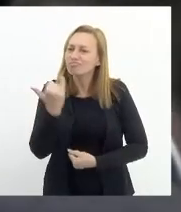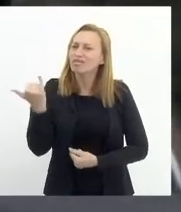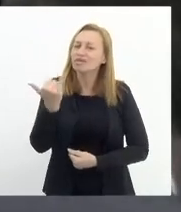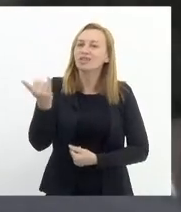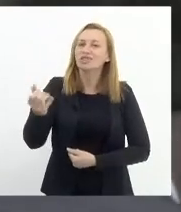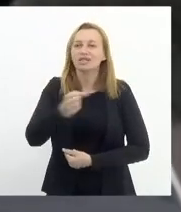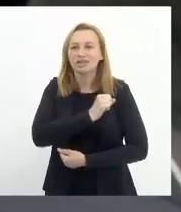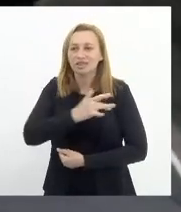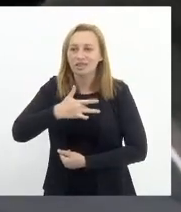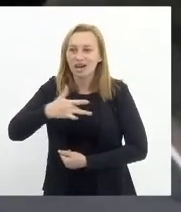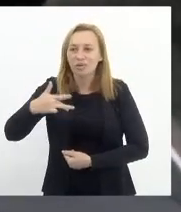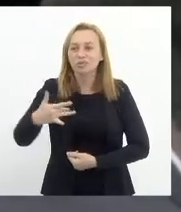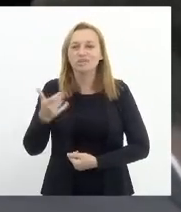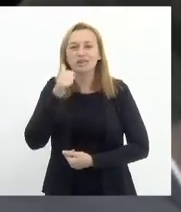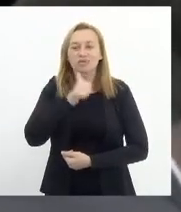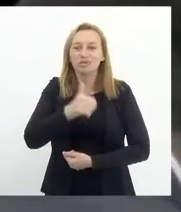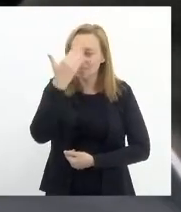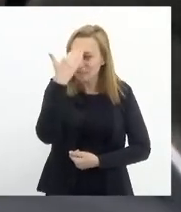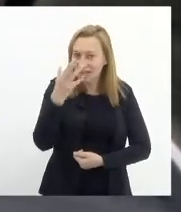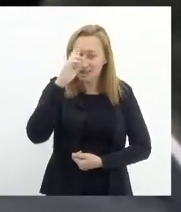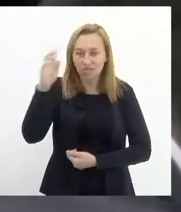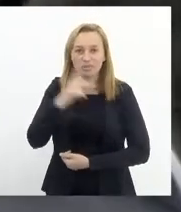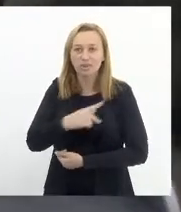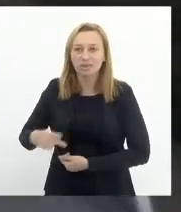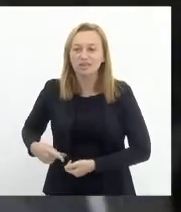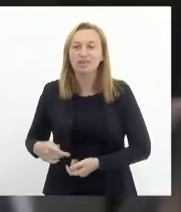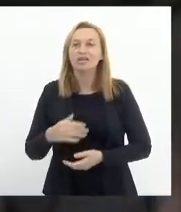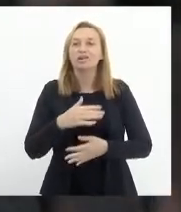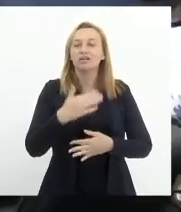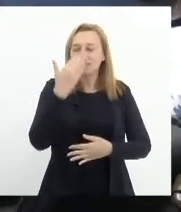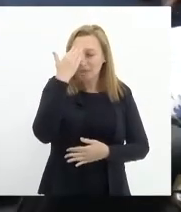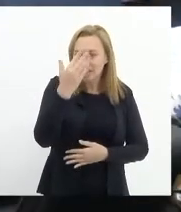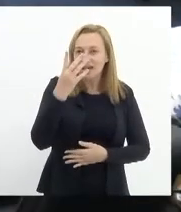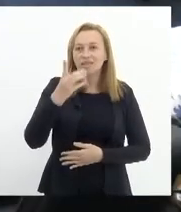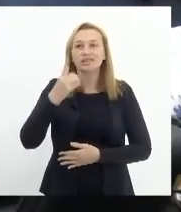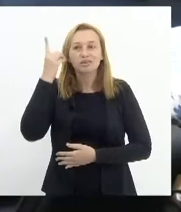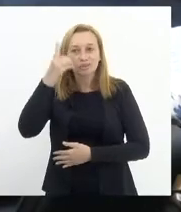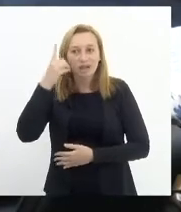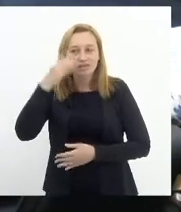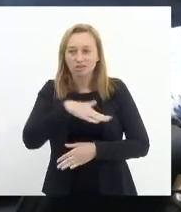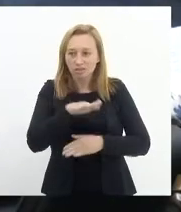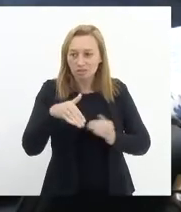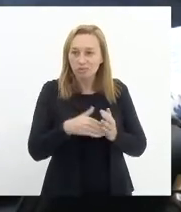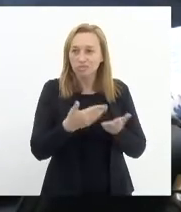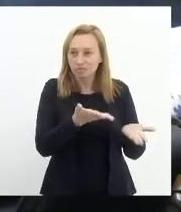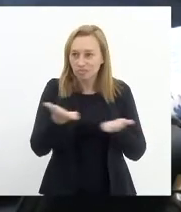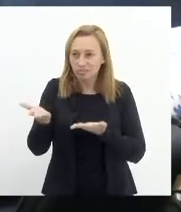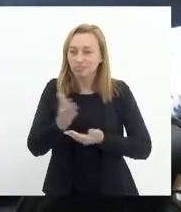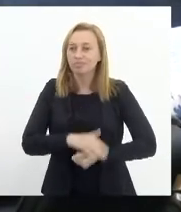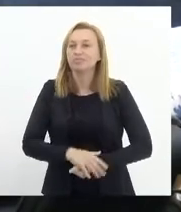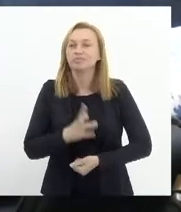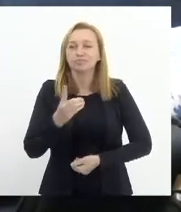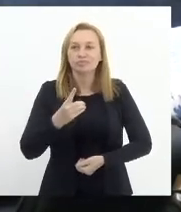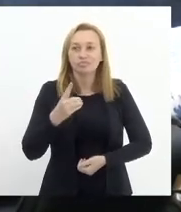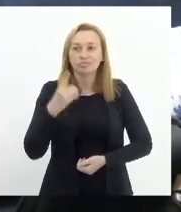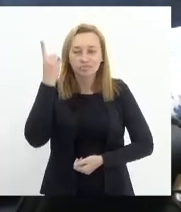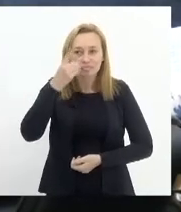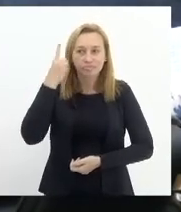saúde da mulher. Muito obrigado, senhor presidente, obrigado, senhoras, deputadas e senhores deputados. Deputada Renata, por favor.